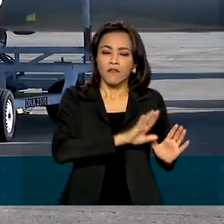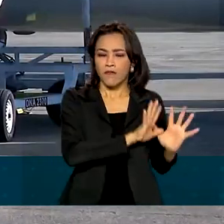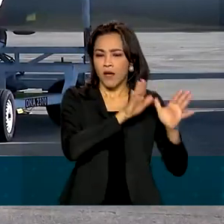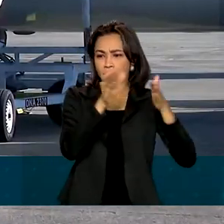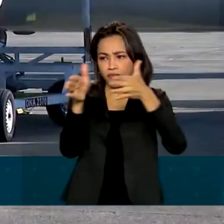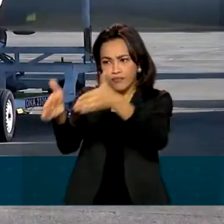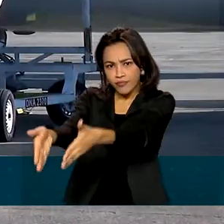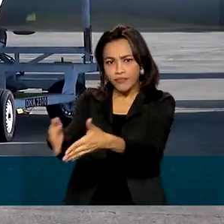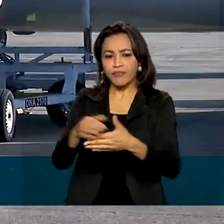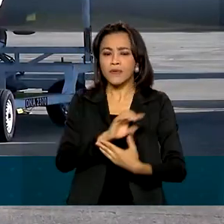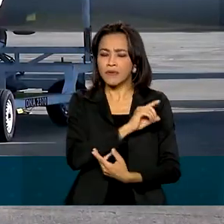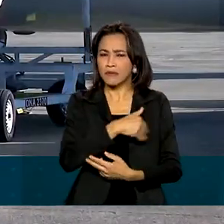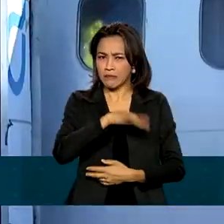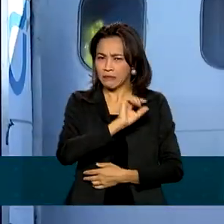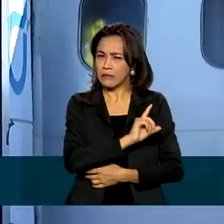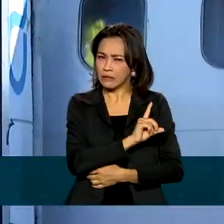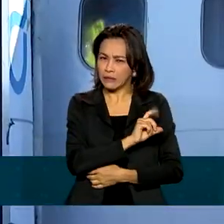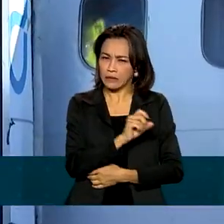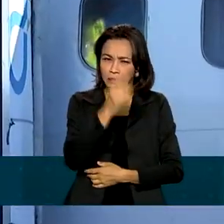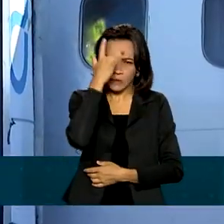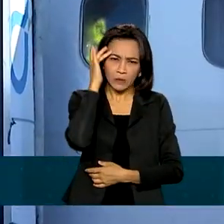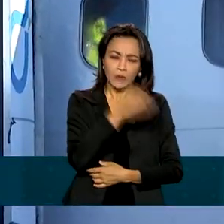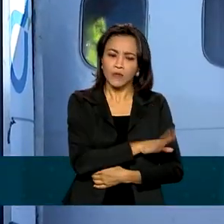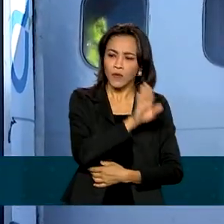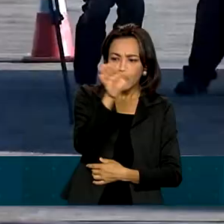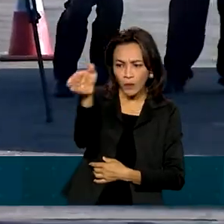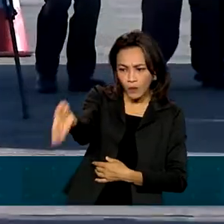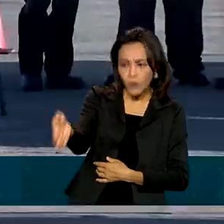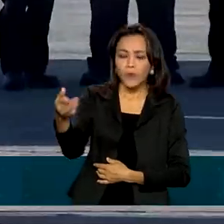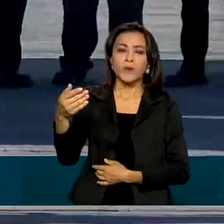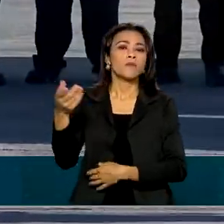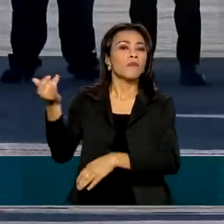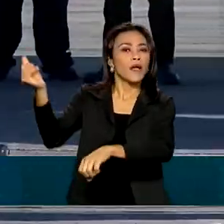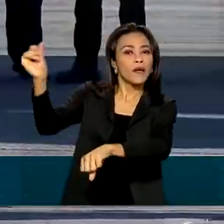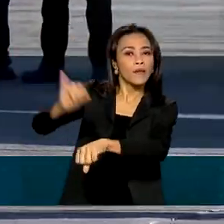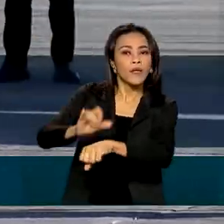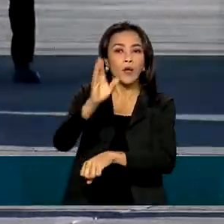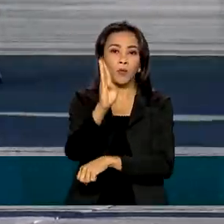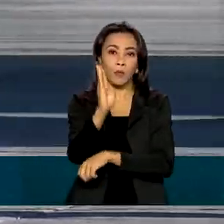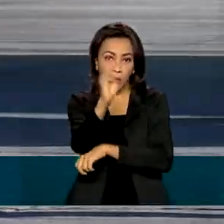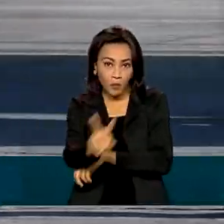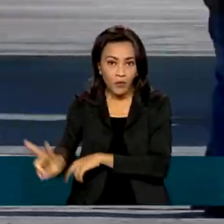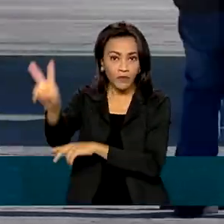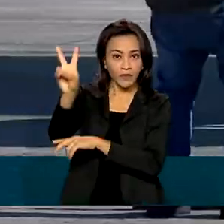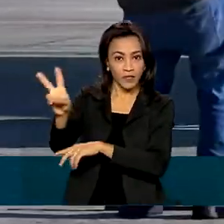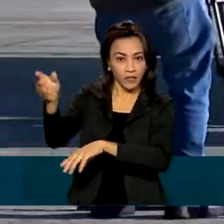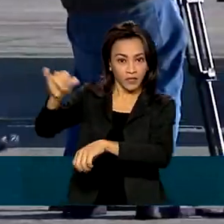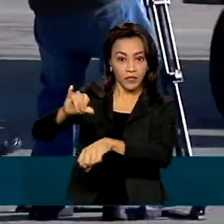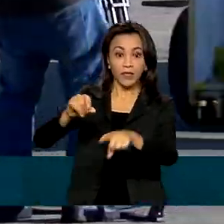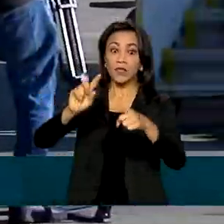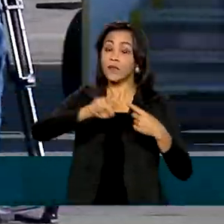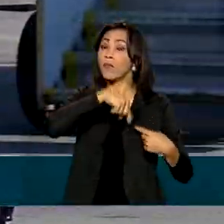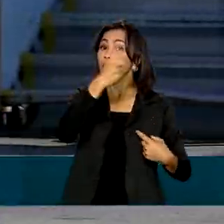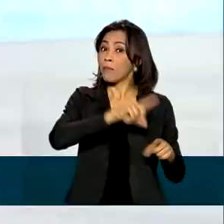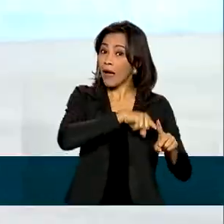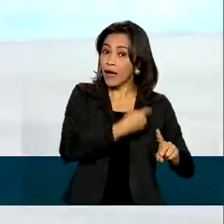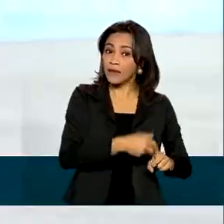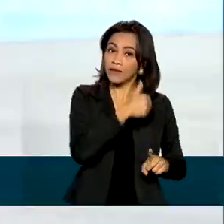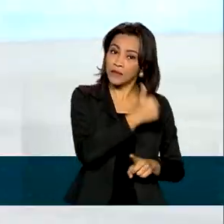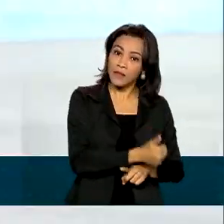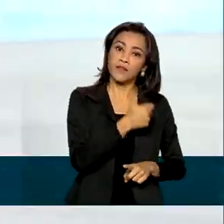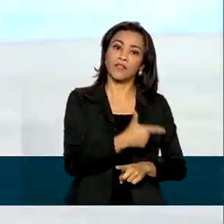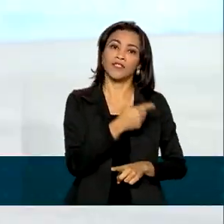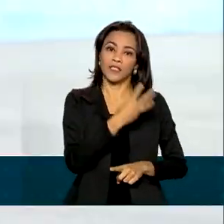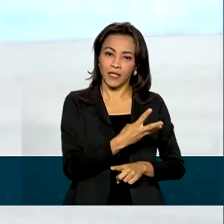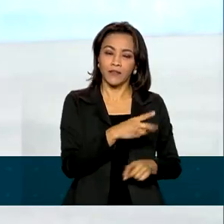embarcaram nesta segunda-feira com destino à Boa Vista. Mais 123 embarcarão na semana que vem. A